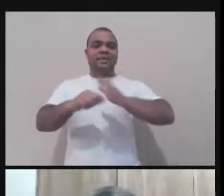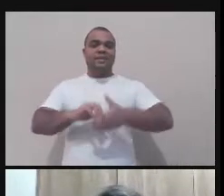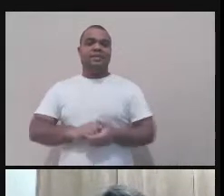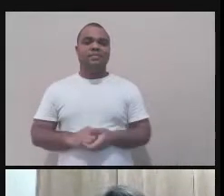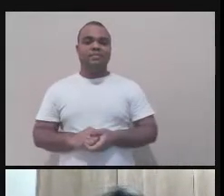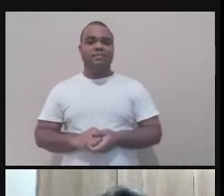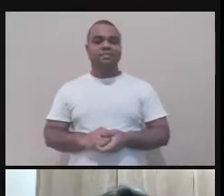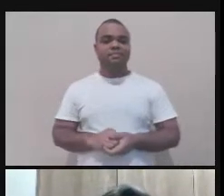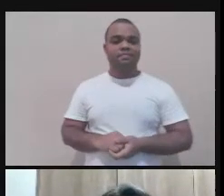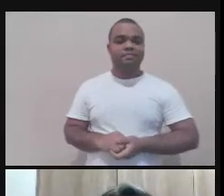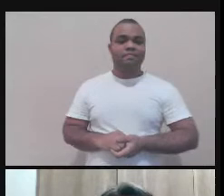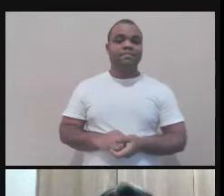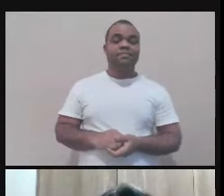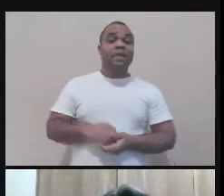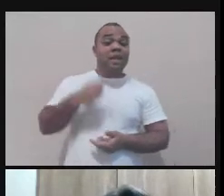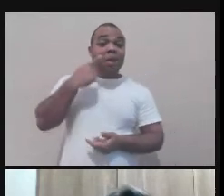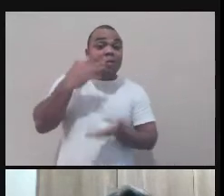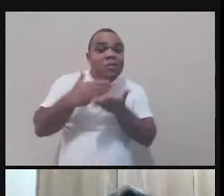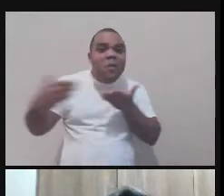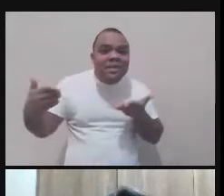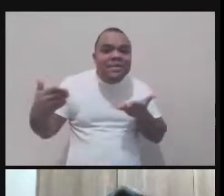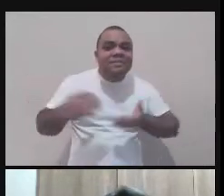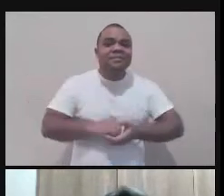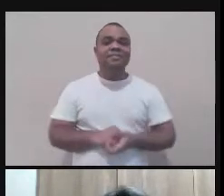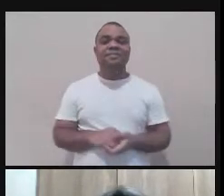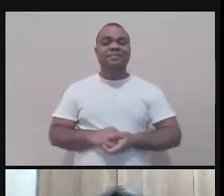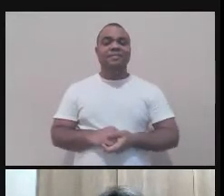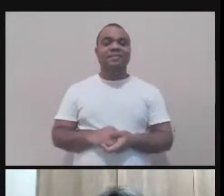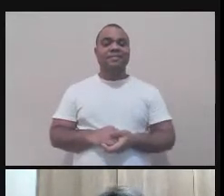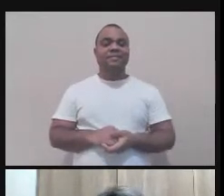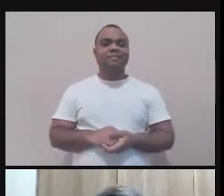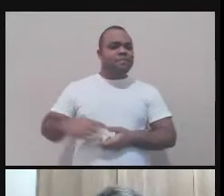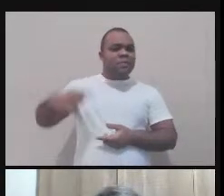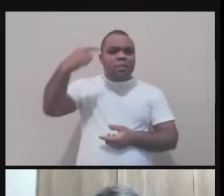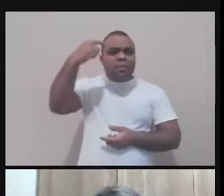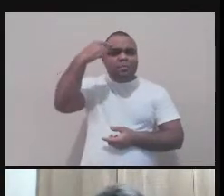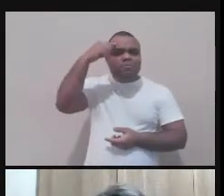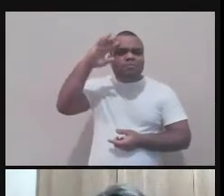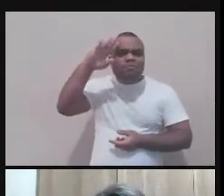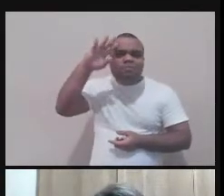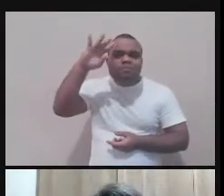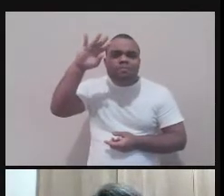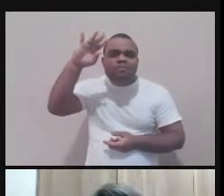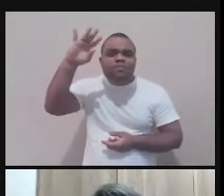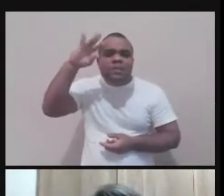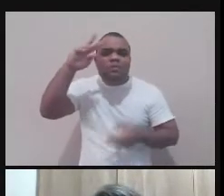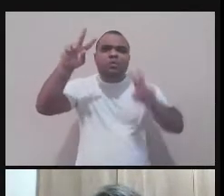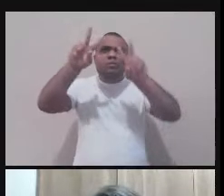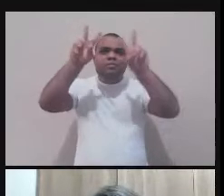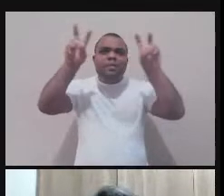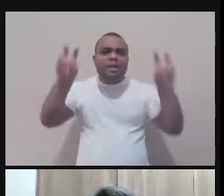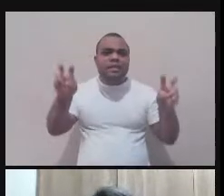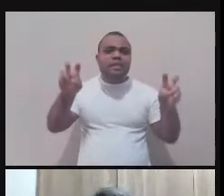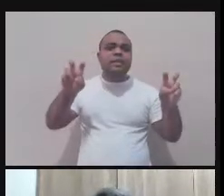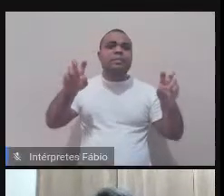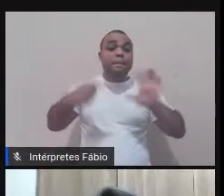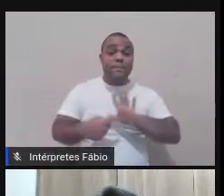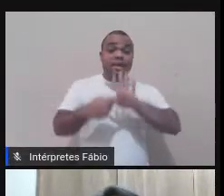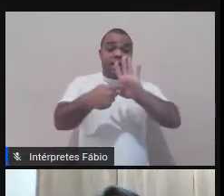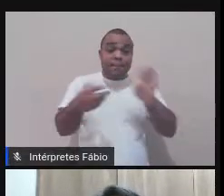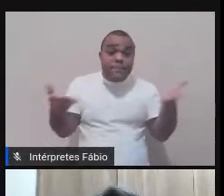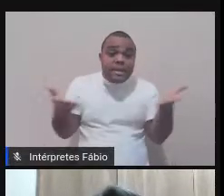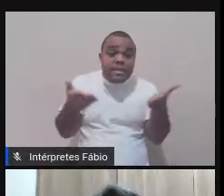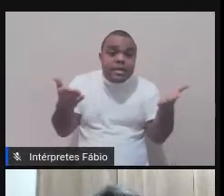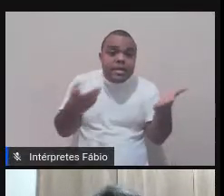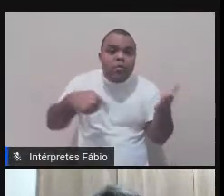Então, vamos começar, né? Ao refletir, né, sobre a temática a ser abordada nesse evento